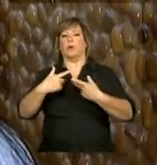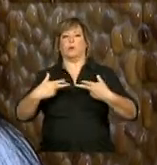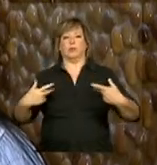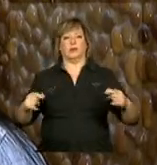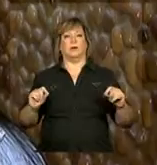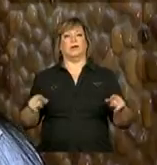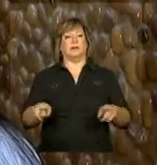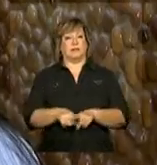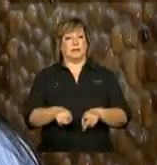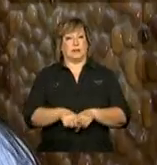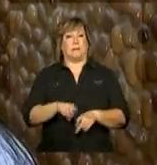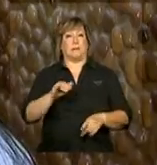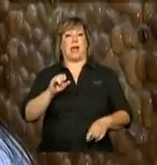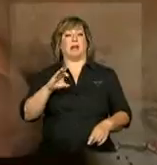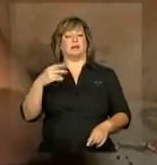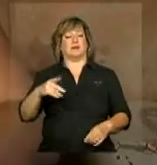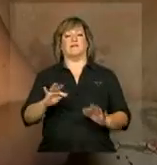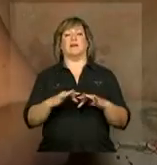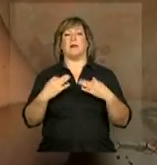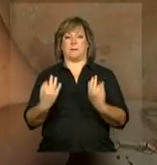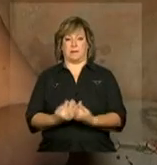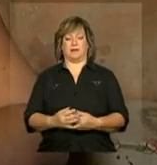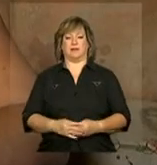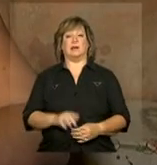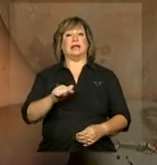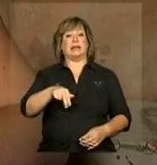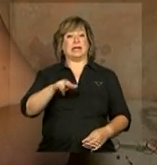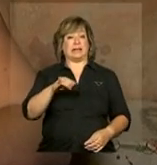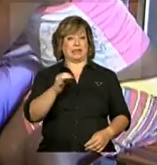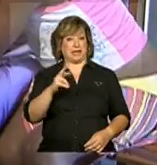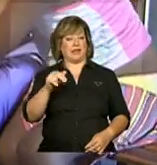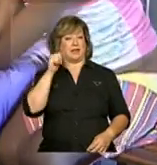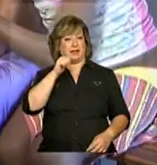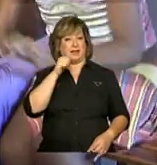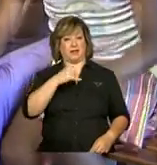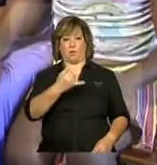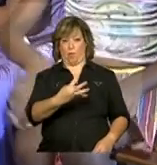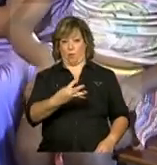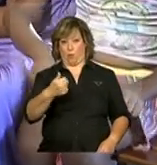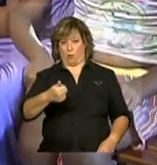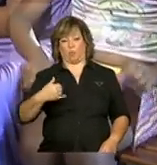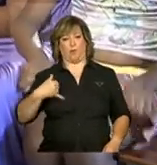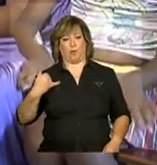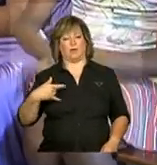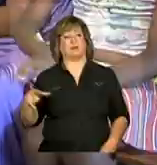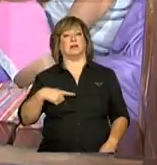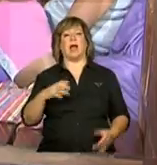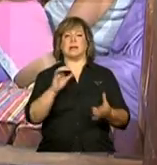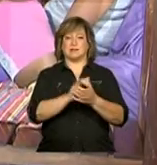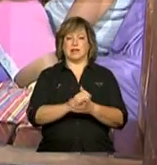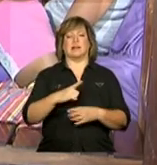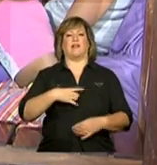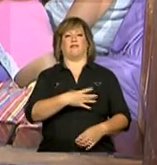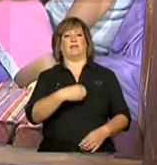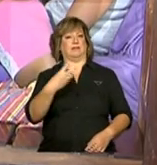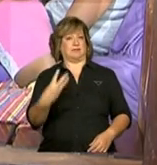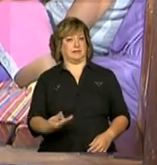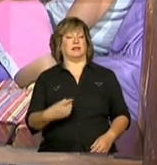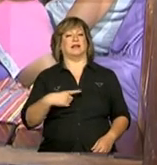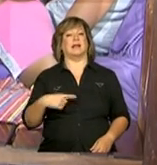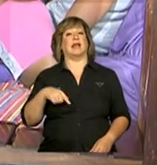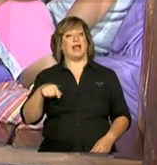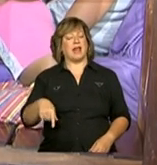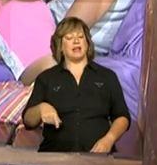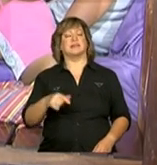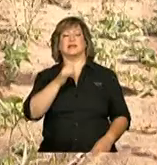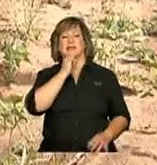que também são básicas na família. Quitéria, de 41 anos, casada e mãe de três crianças, é outro exemplo dessa